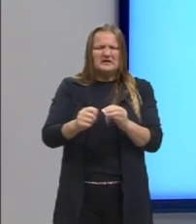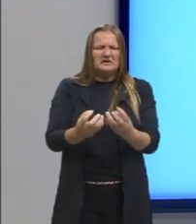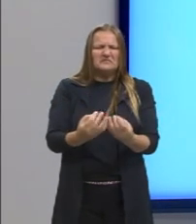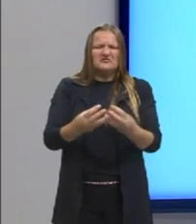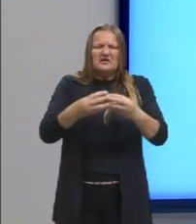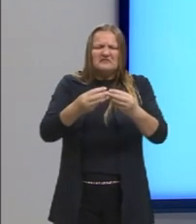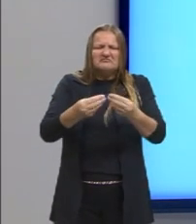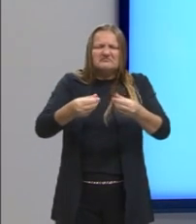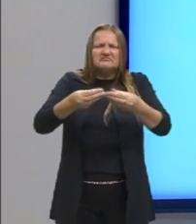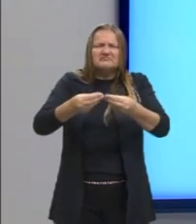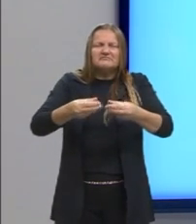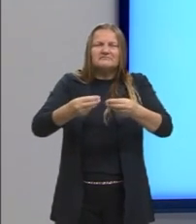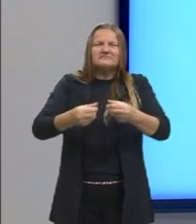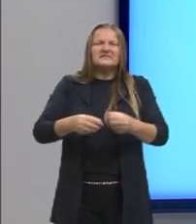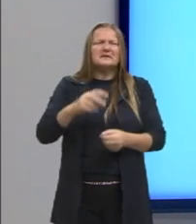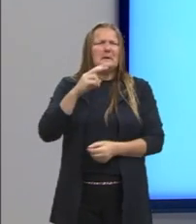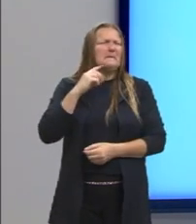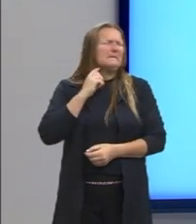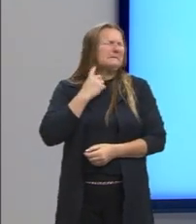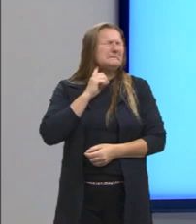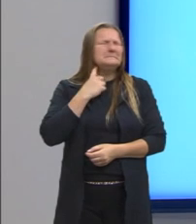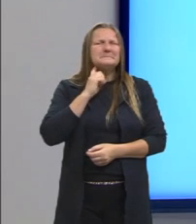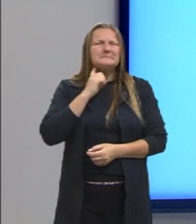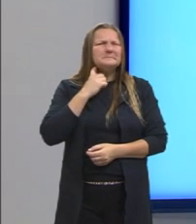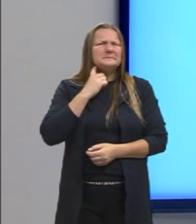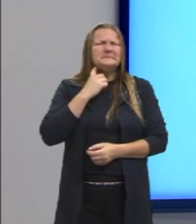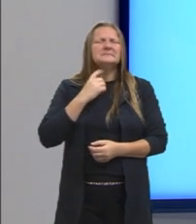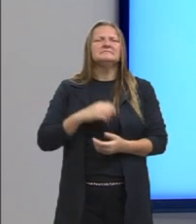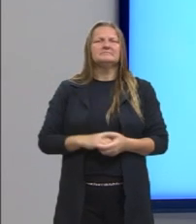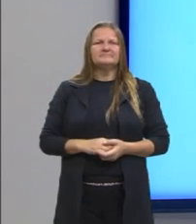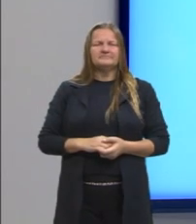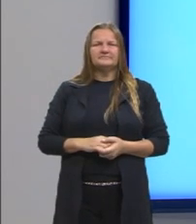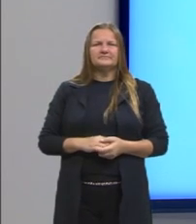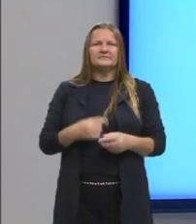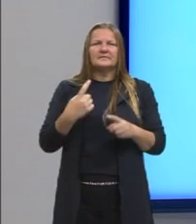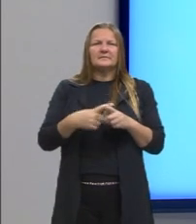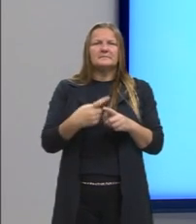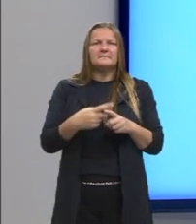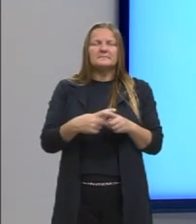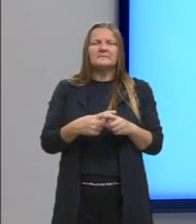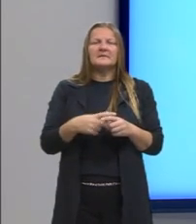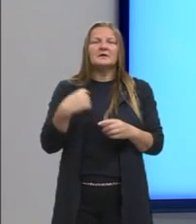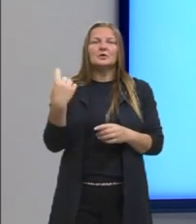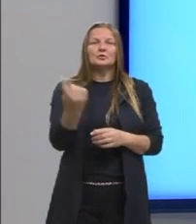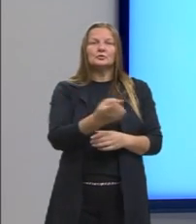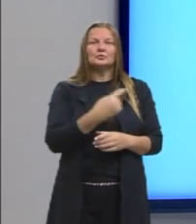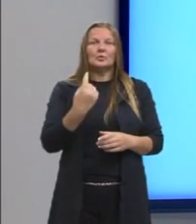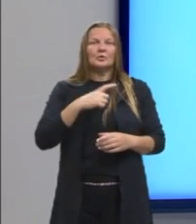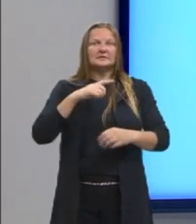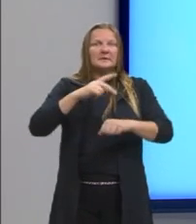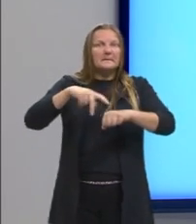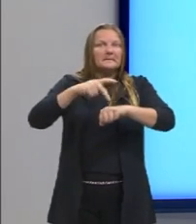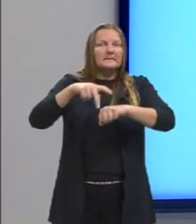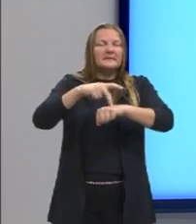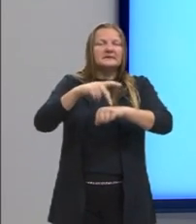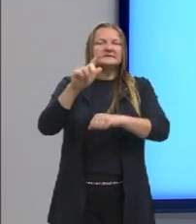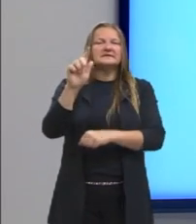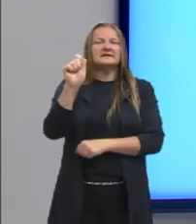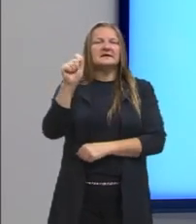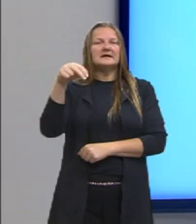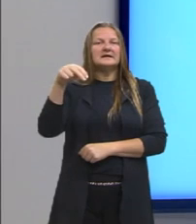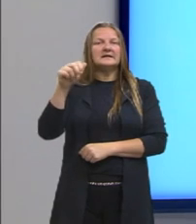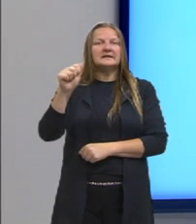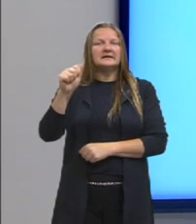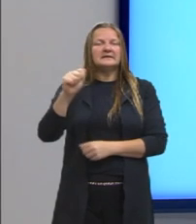diretamente os próprios jovens. O ele está dizendo aqui? Que nós temos, então, um país, Gana, que